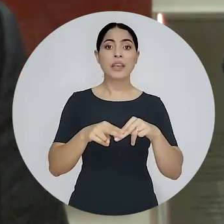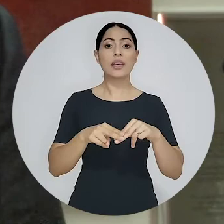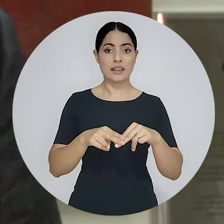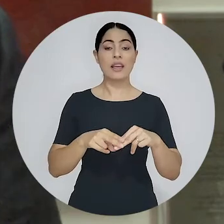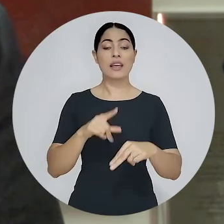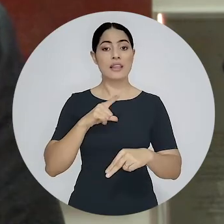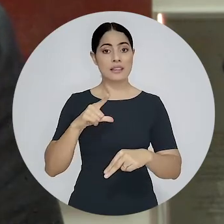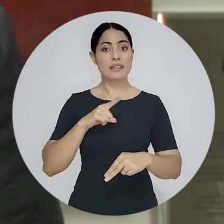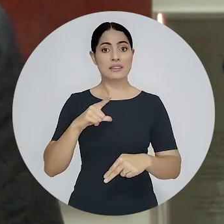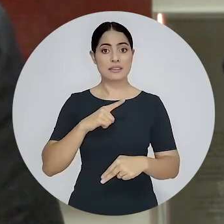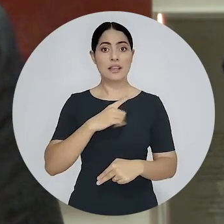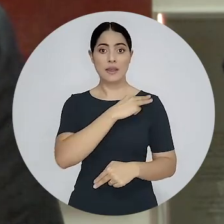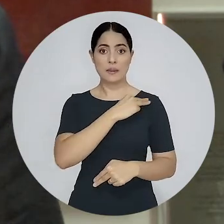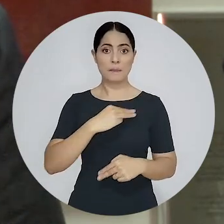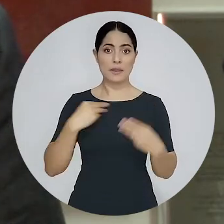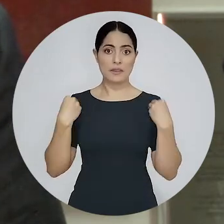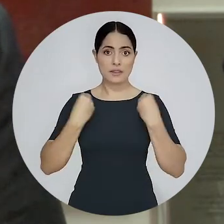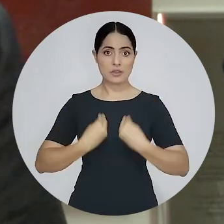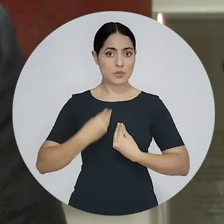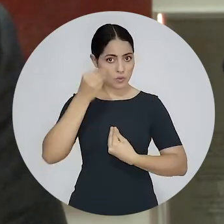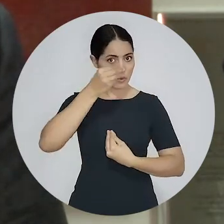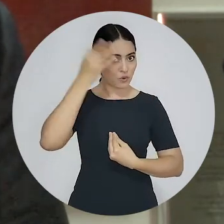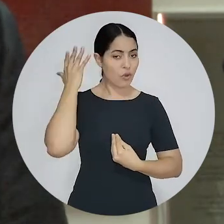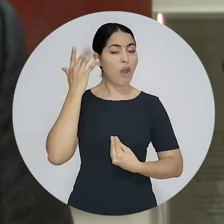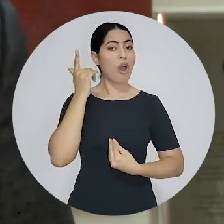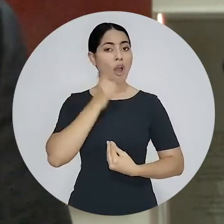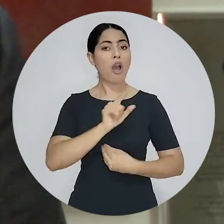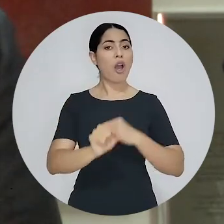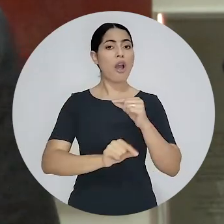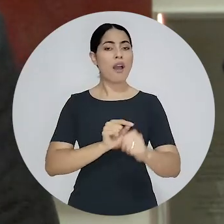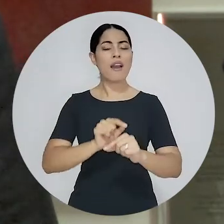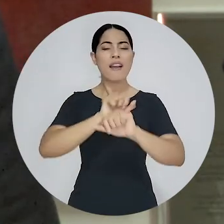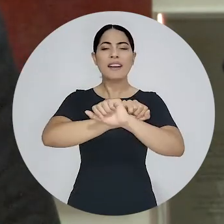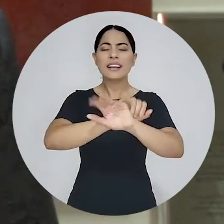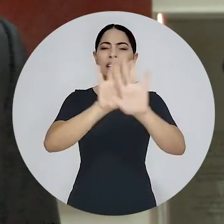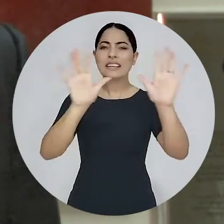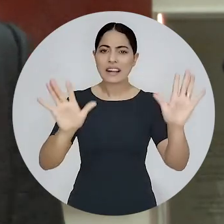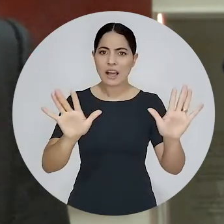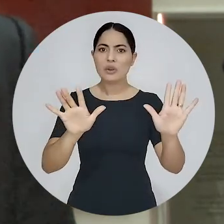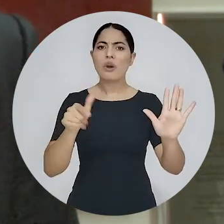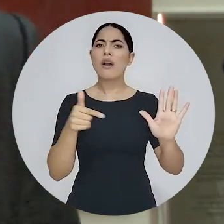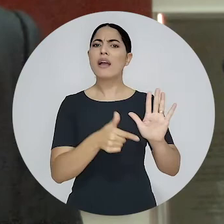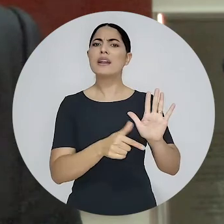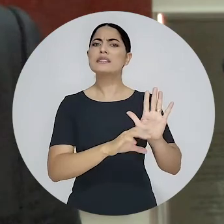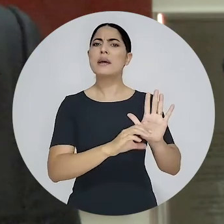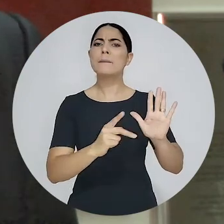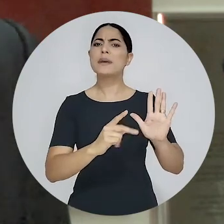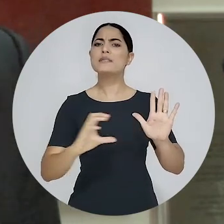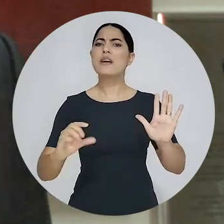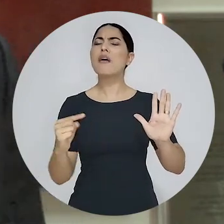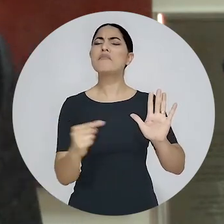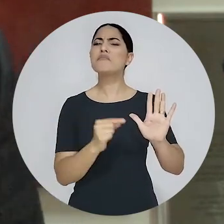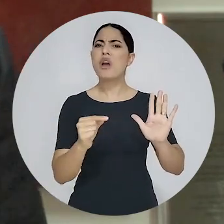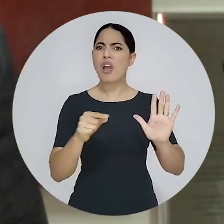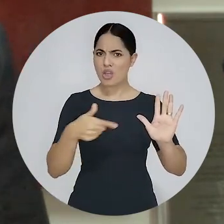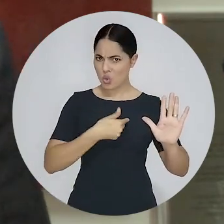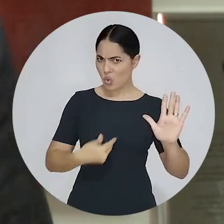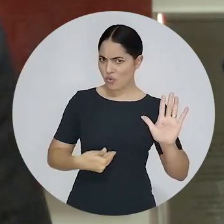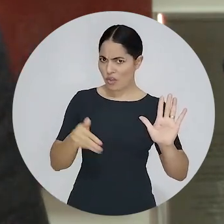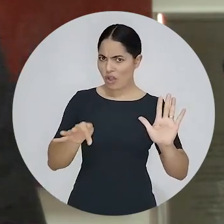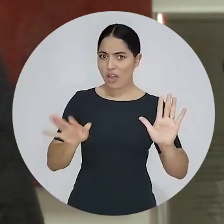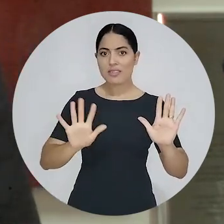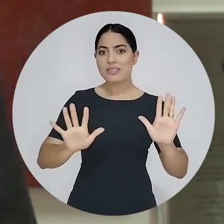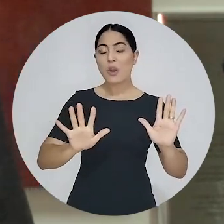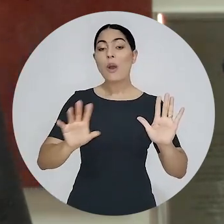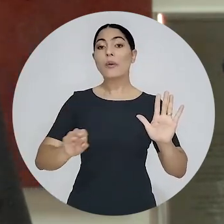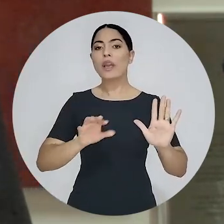transformou profundamente o processo civil no Brasil, deixando mais claro que o processo civil não pertence ao Estado, pertence às partes e